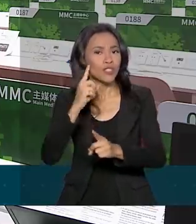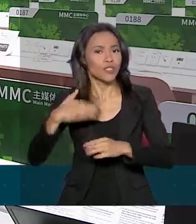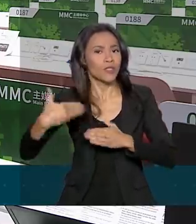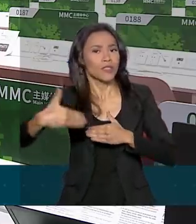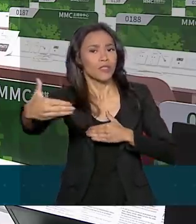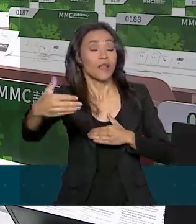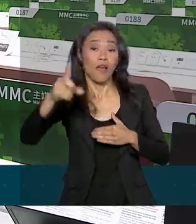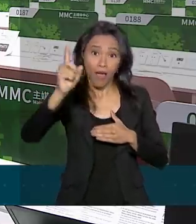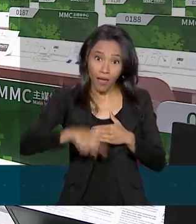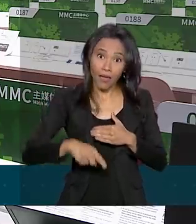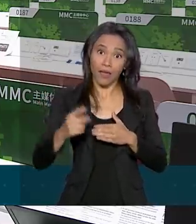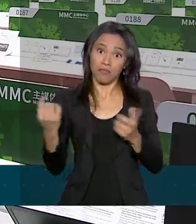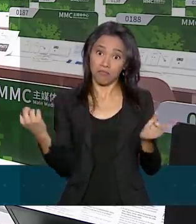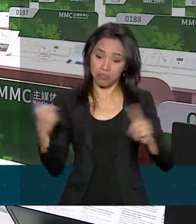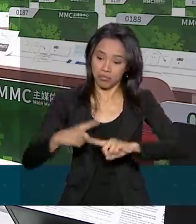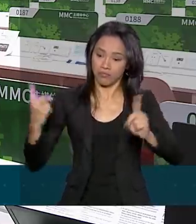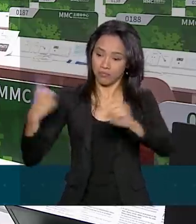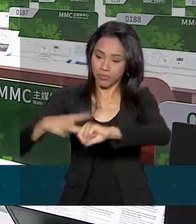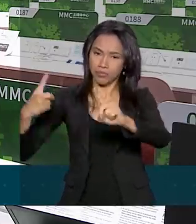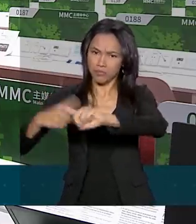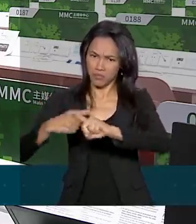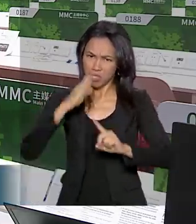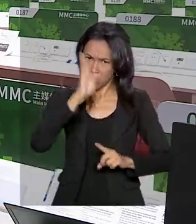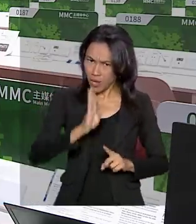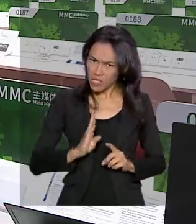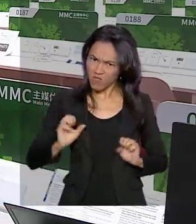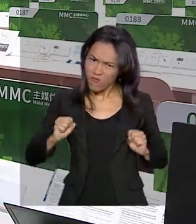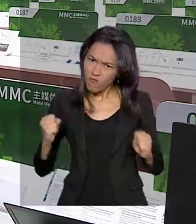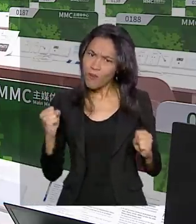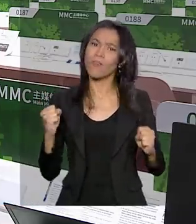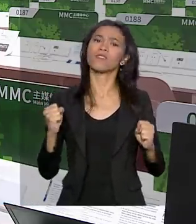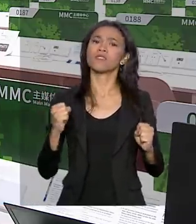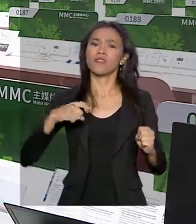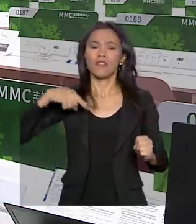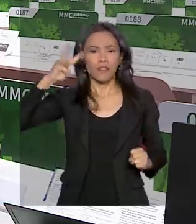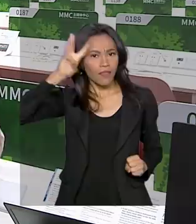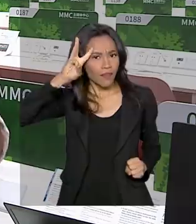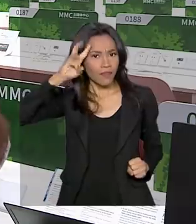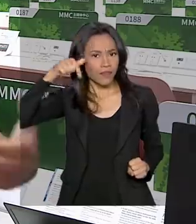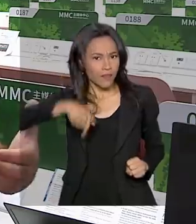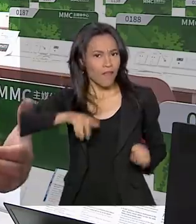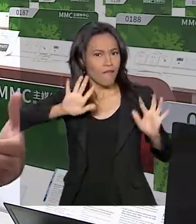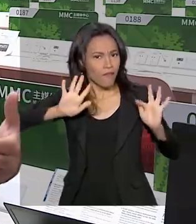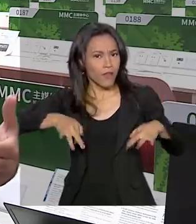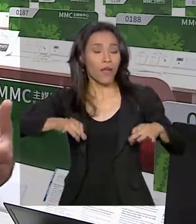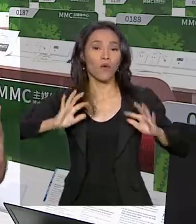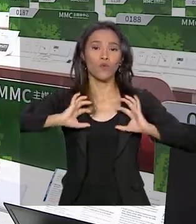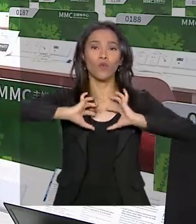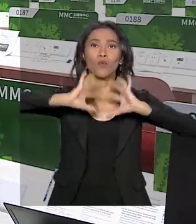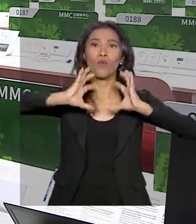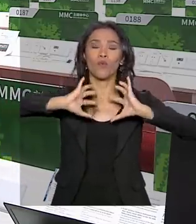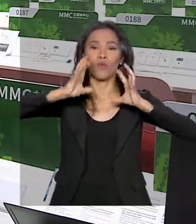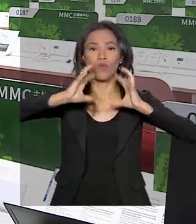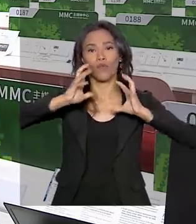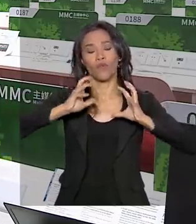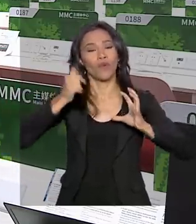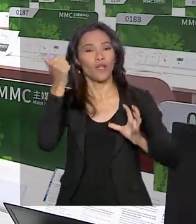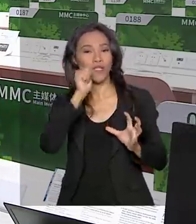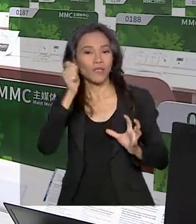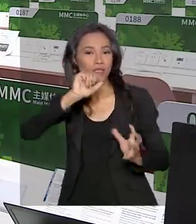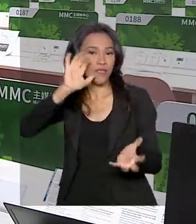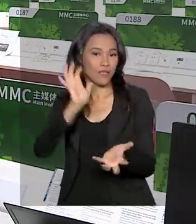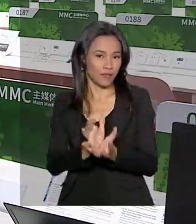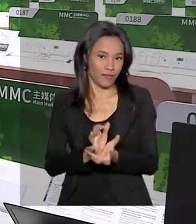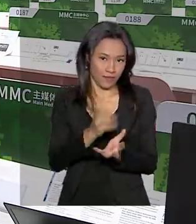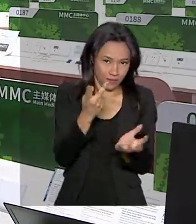fases decisivas. E o Brasil vem com força. Nessa terça-feira, faz a final do vôlei feminino diante das donas da